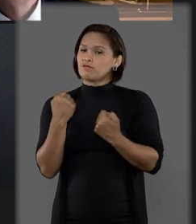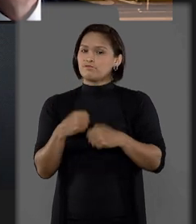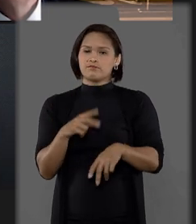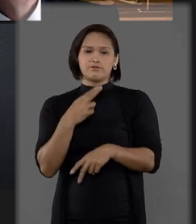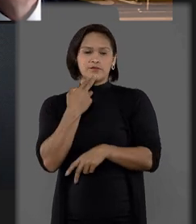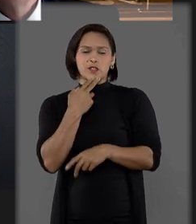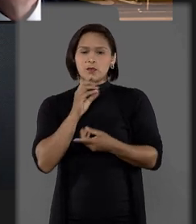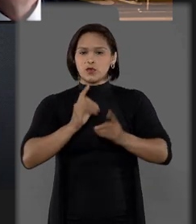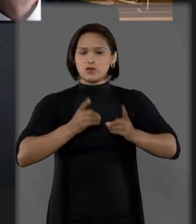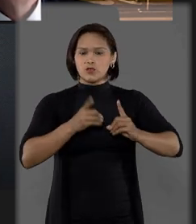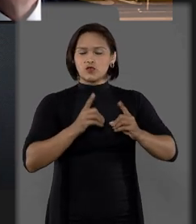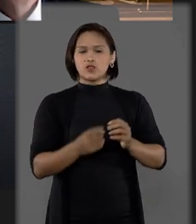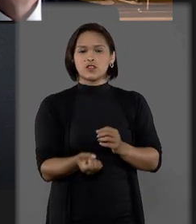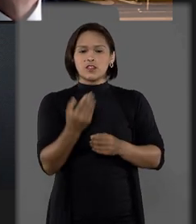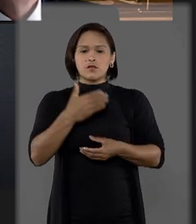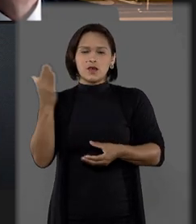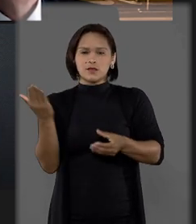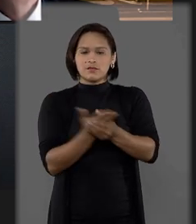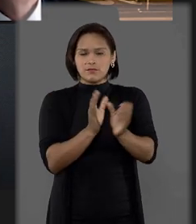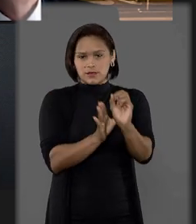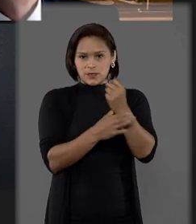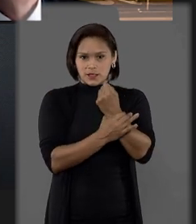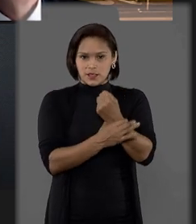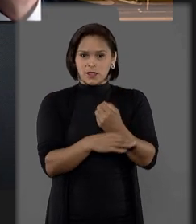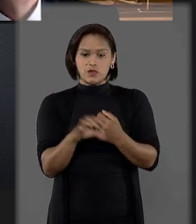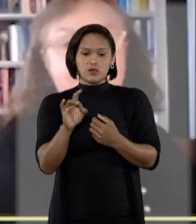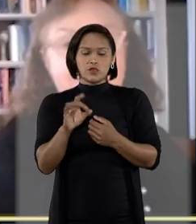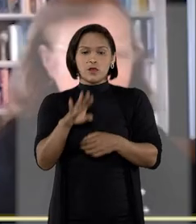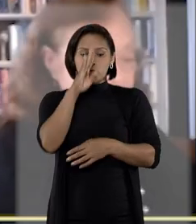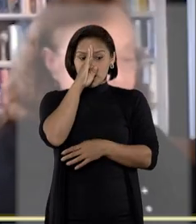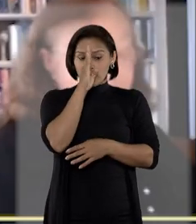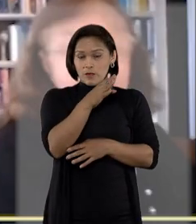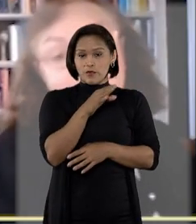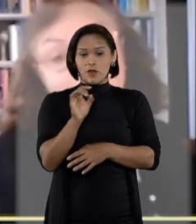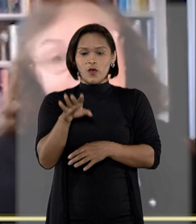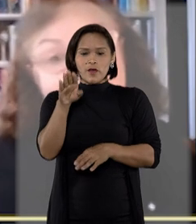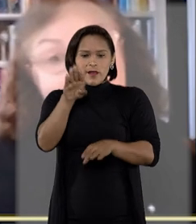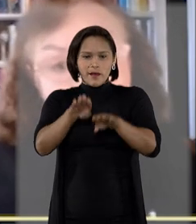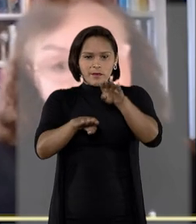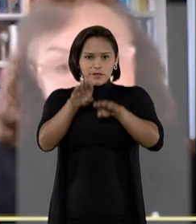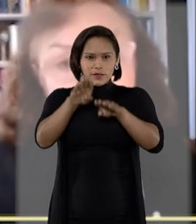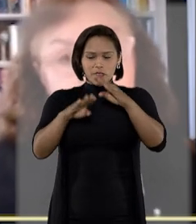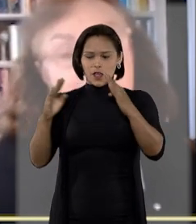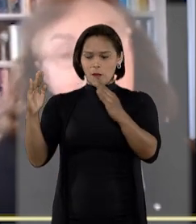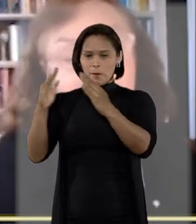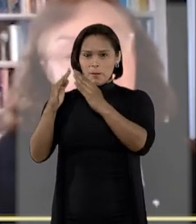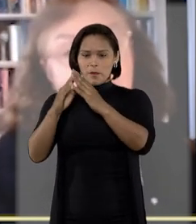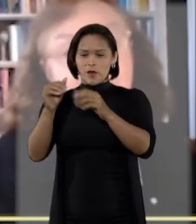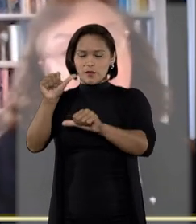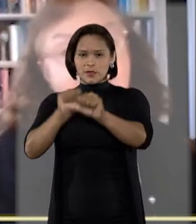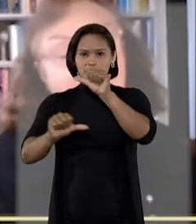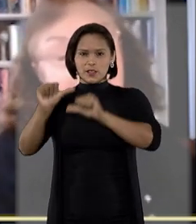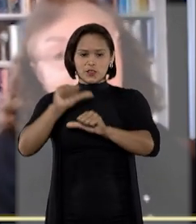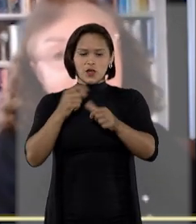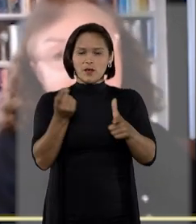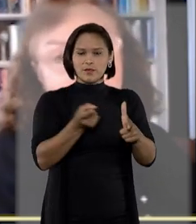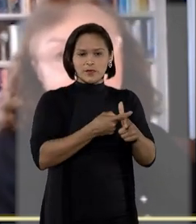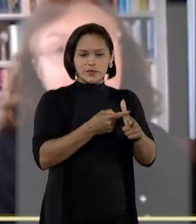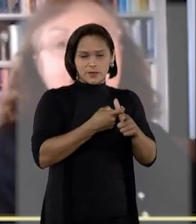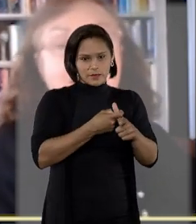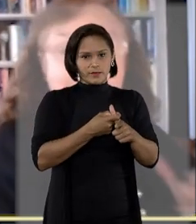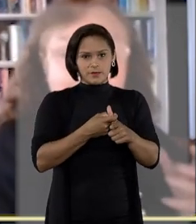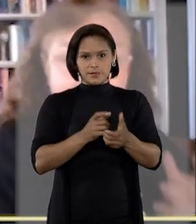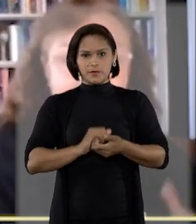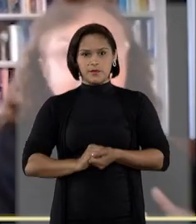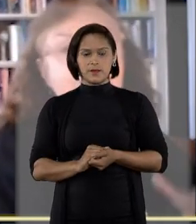podem ser discutidas incidentalmente na ação de busca e apreensão, cujo objetivo é a consolidação da propriedade do bem no patrimônio do